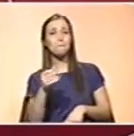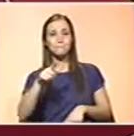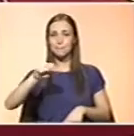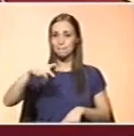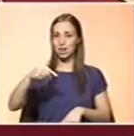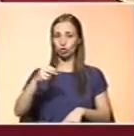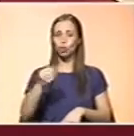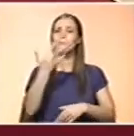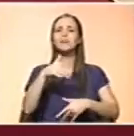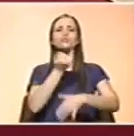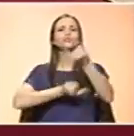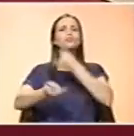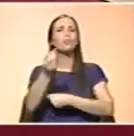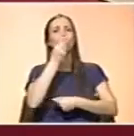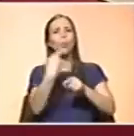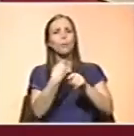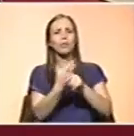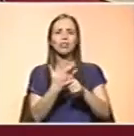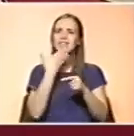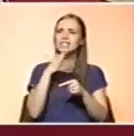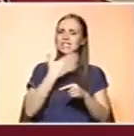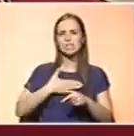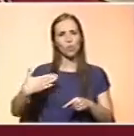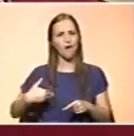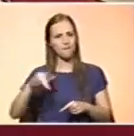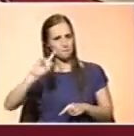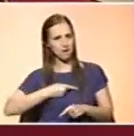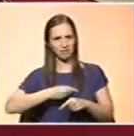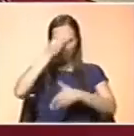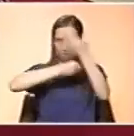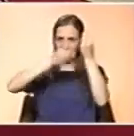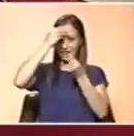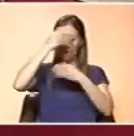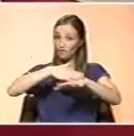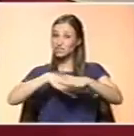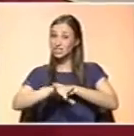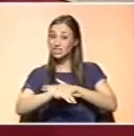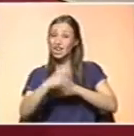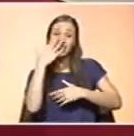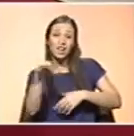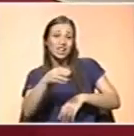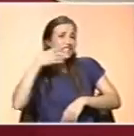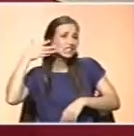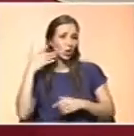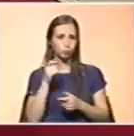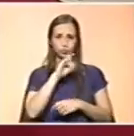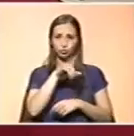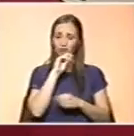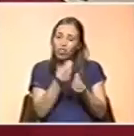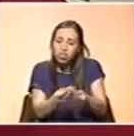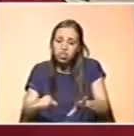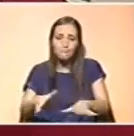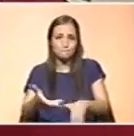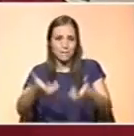alimentação racional, saudável, que devemos aprender a fazer o mais cedo possível, em termos de idade. E,